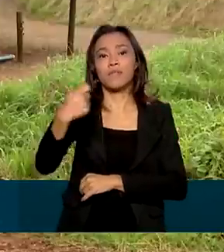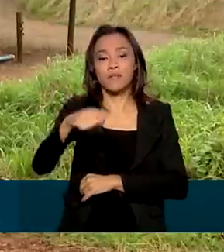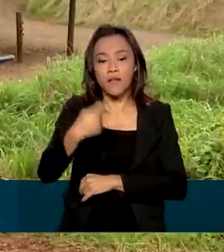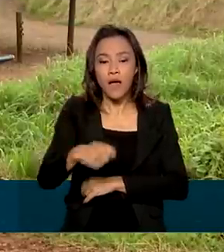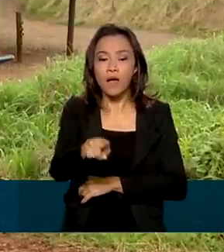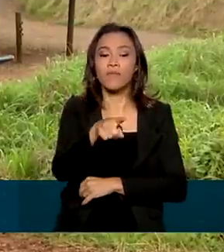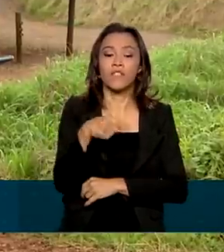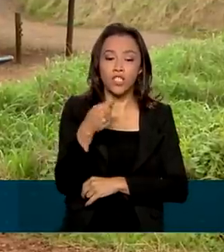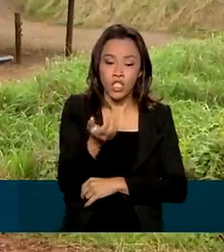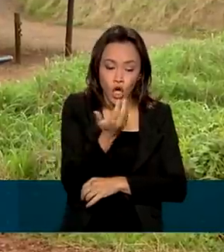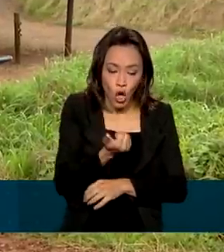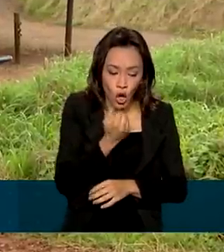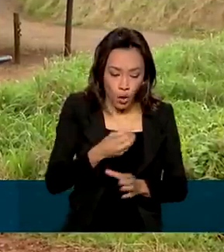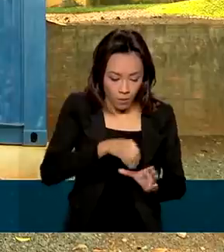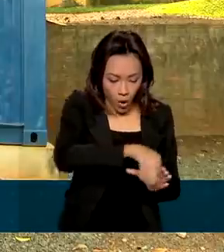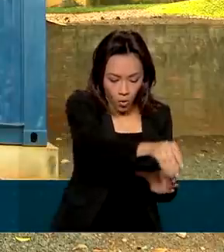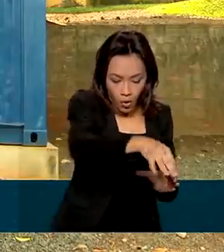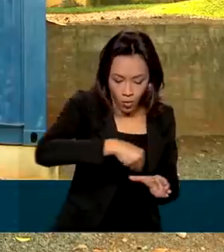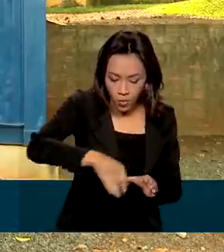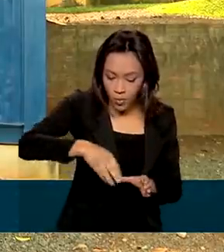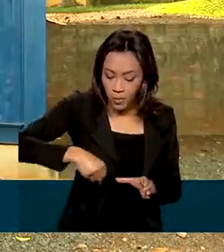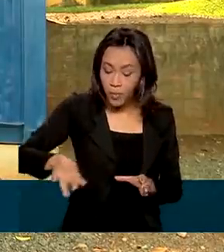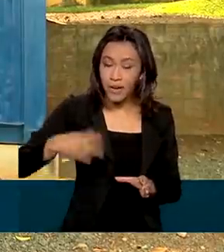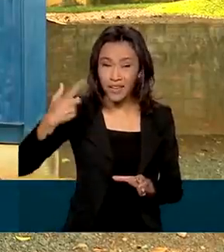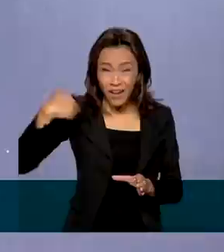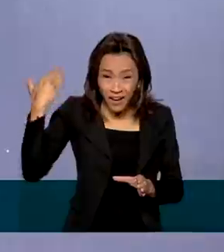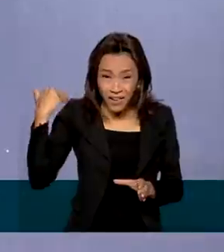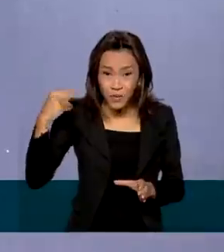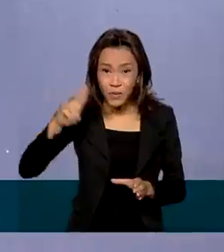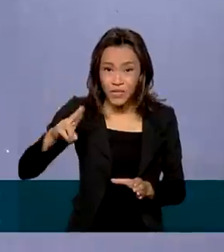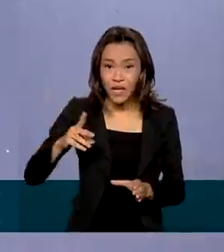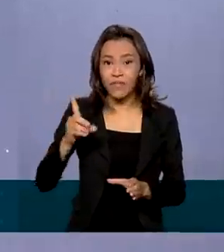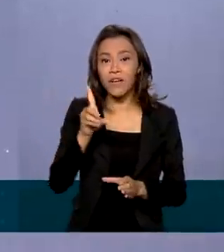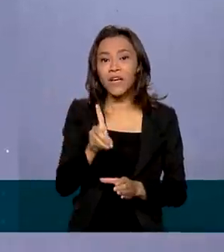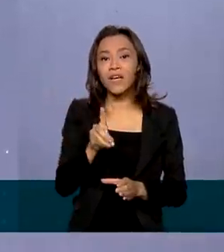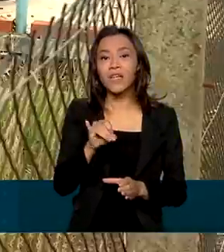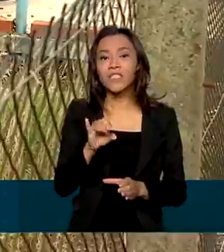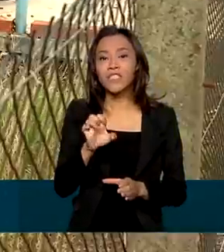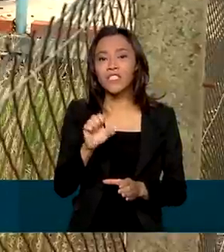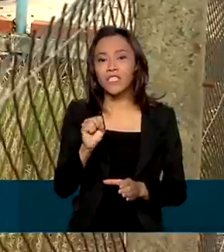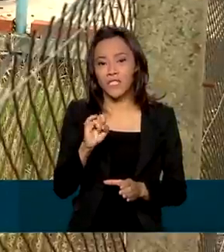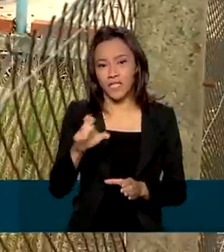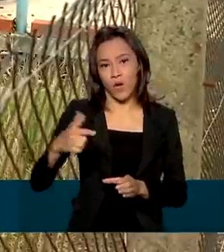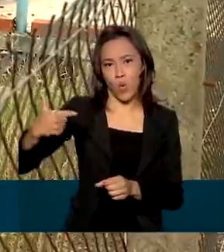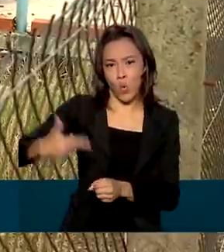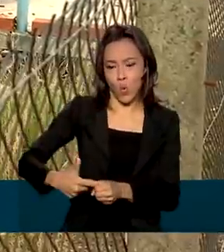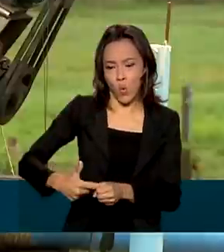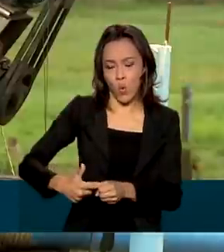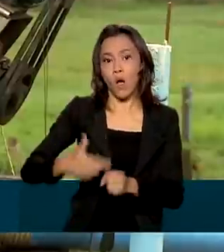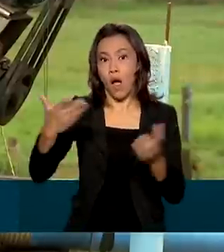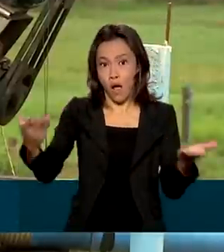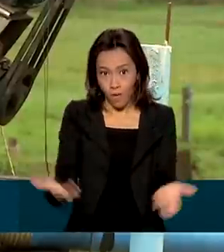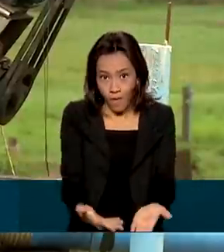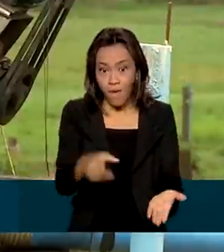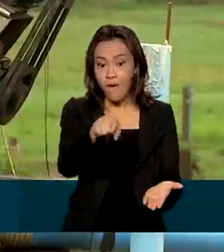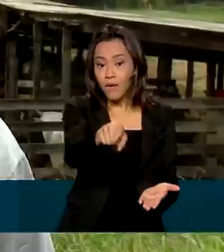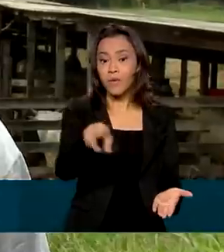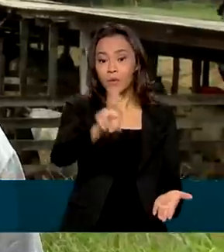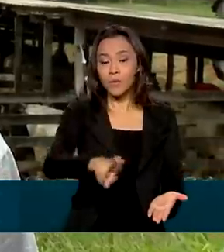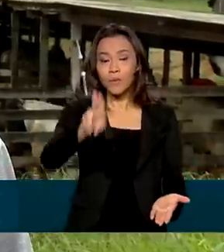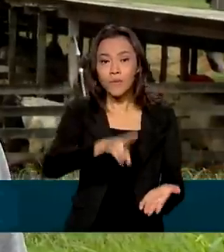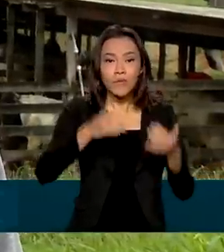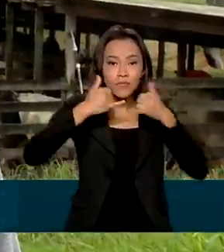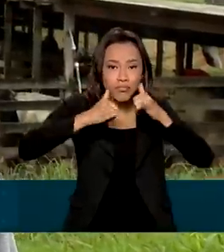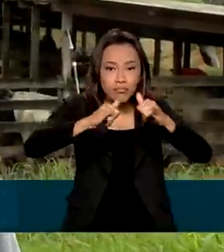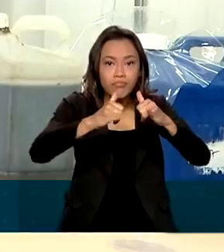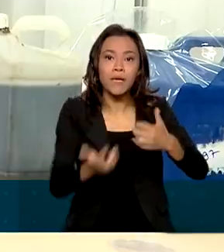Consumíamos muito diesel, em torno de 2 mil litros de diesel na época. E com isso, com o biogás, gente gerou energia e colocamos um motor elétrico